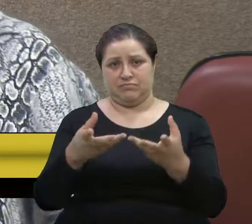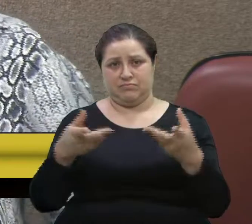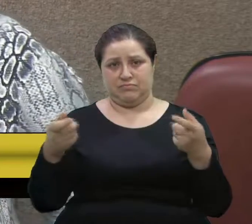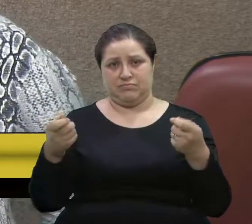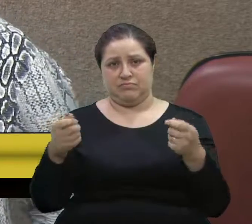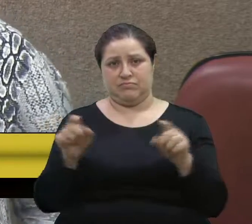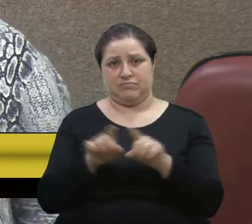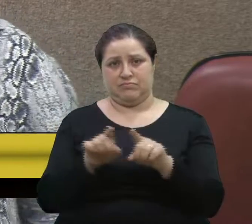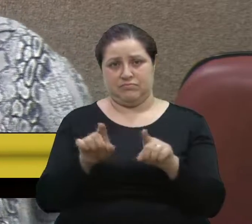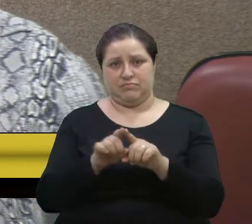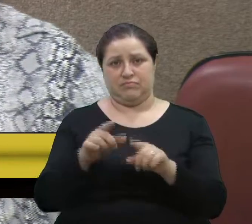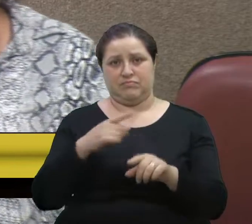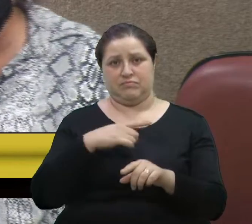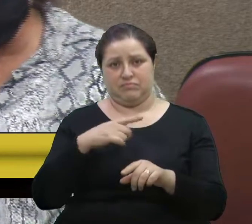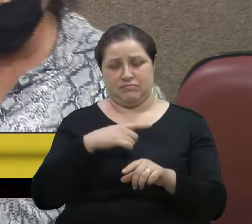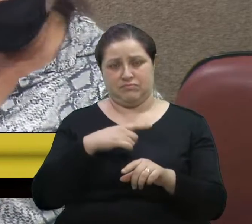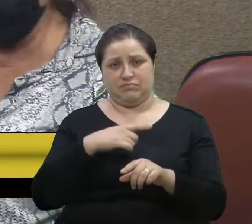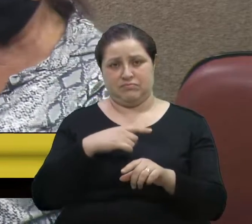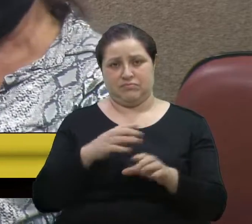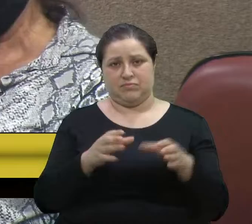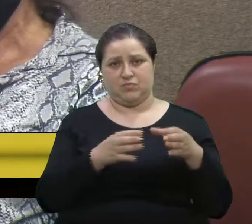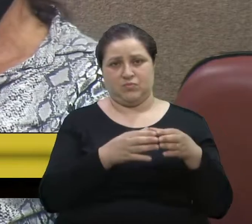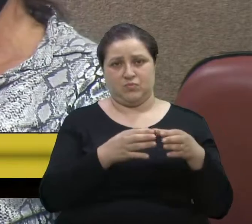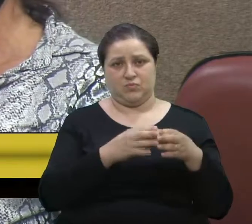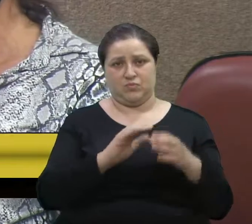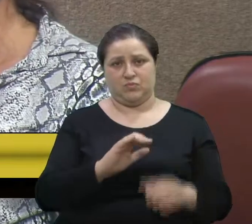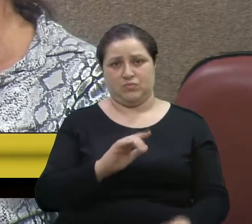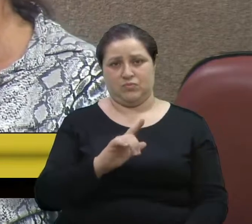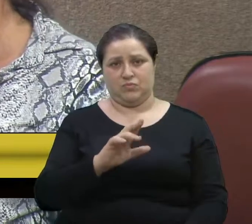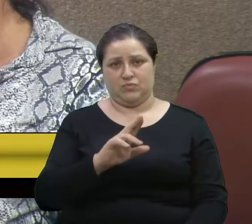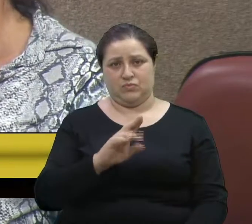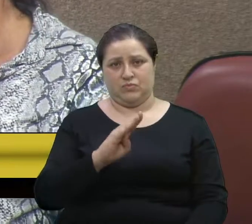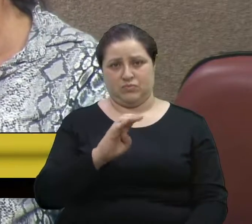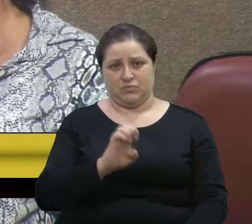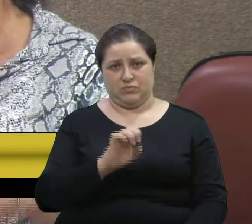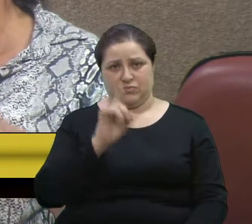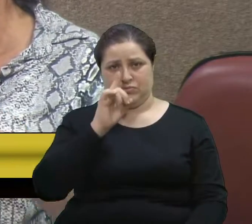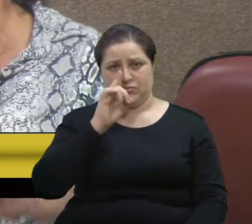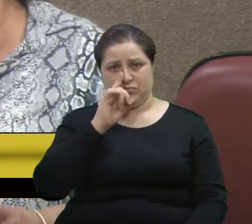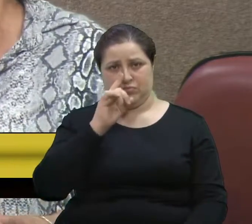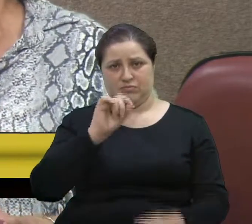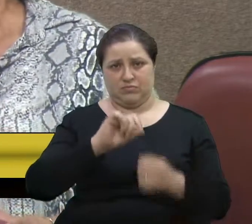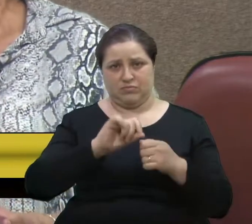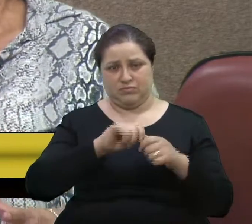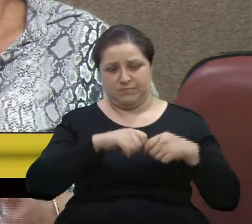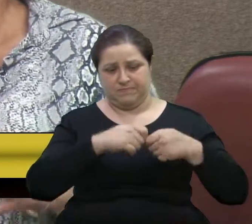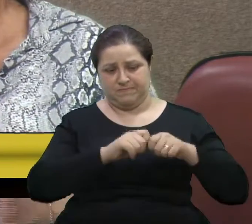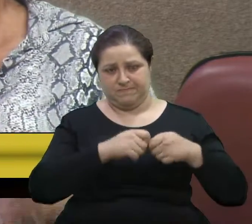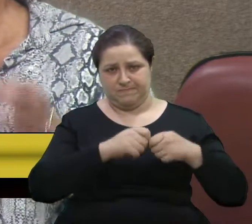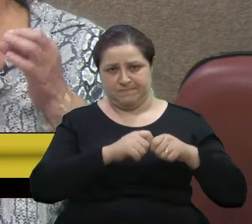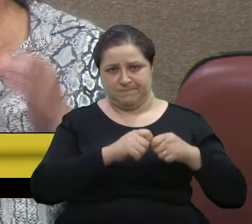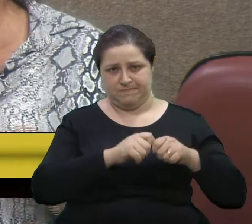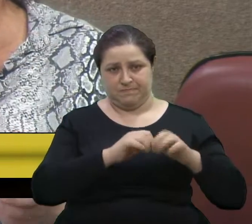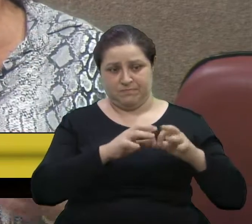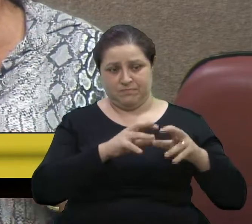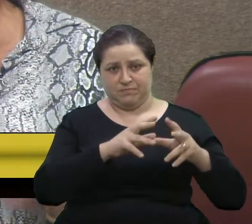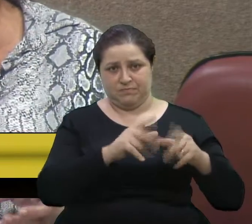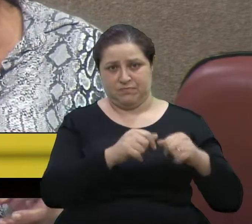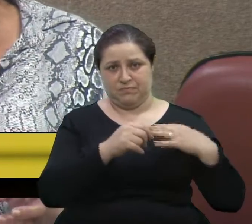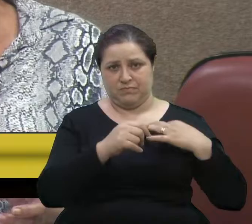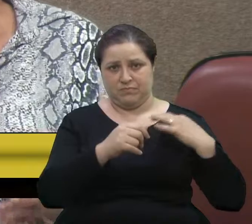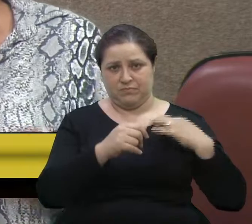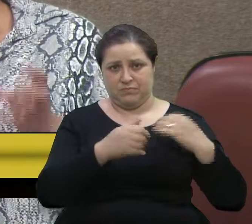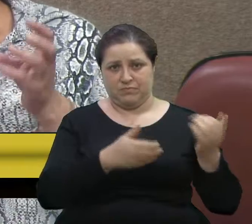nós temos alguns clubes de mães que eles confeccionam todo o enxovalzinho do